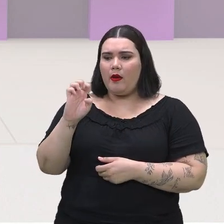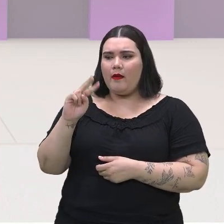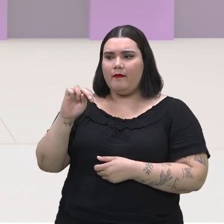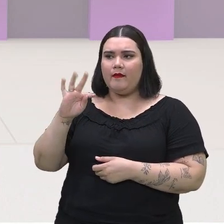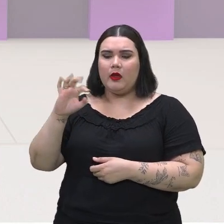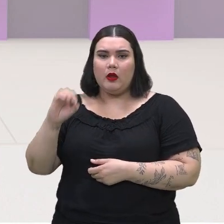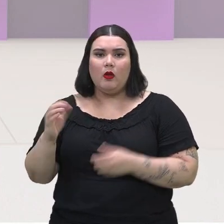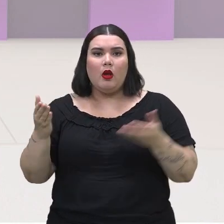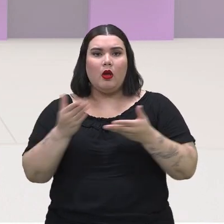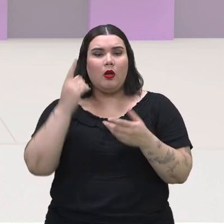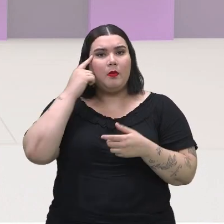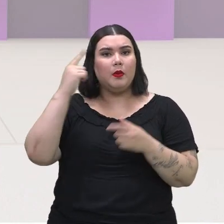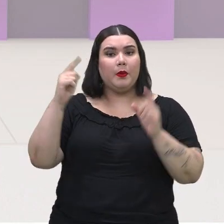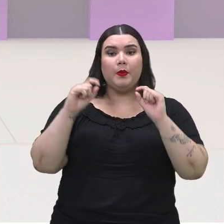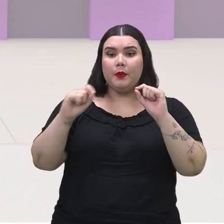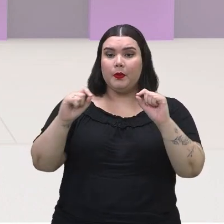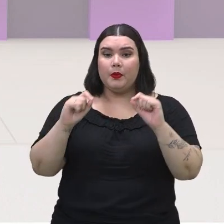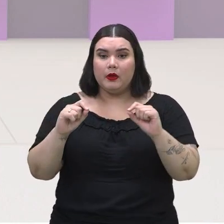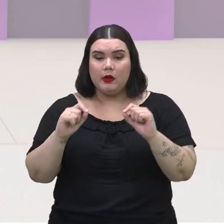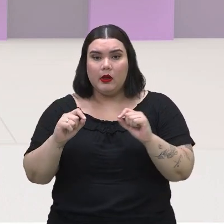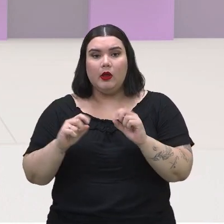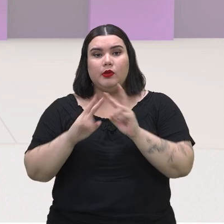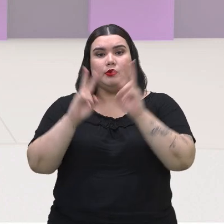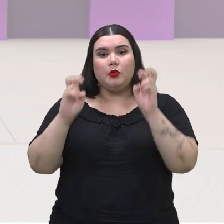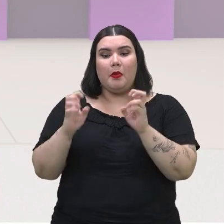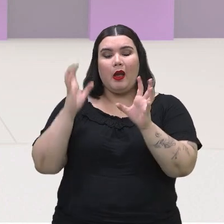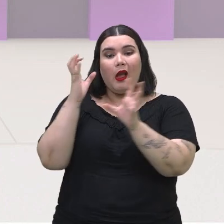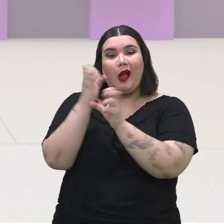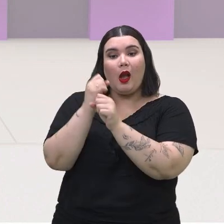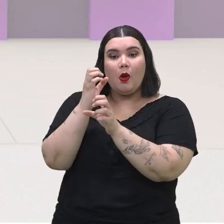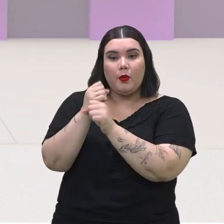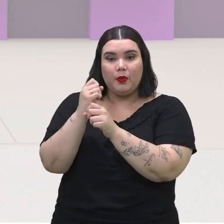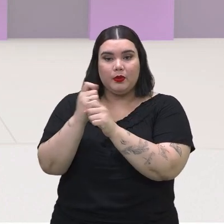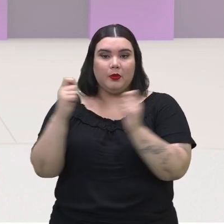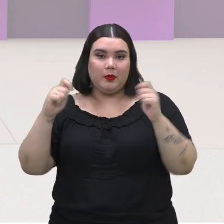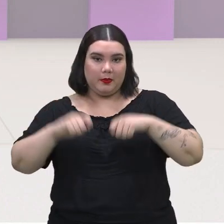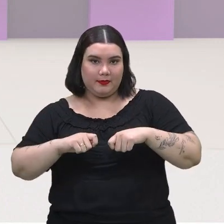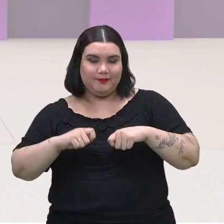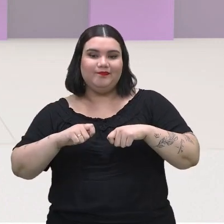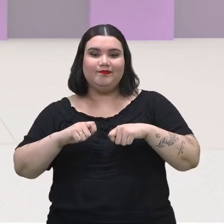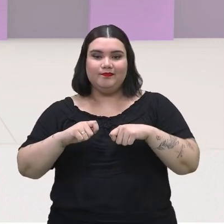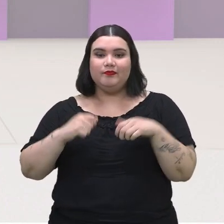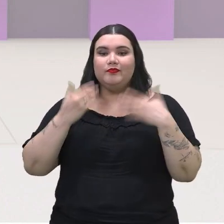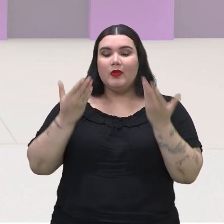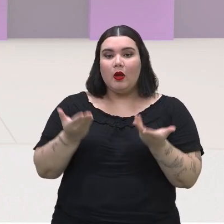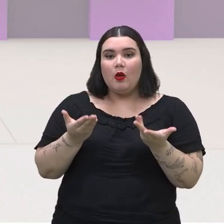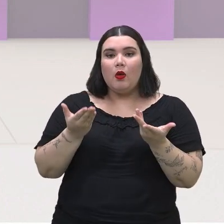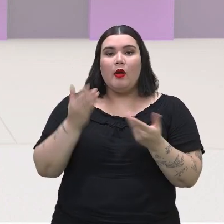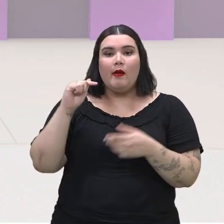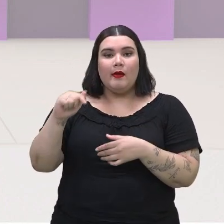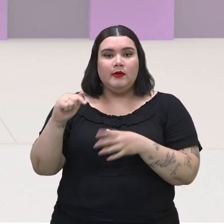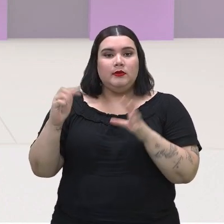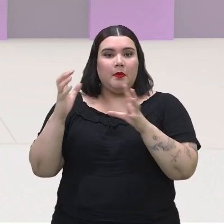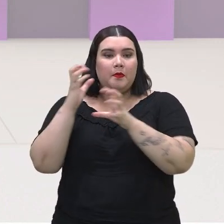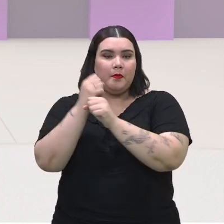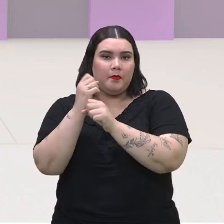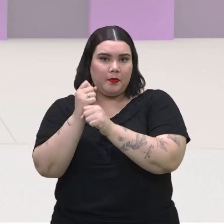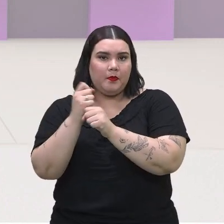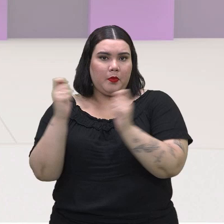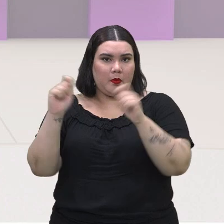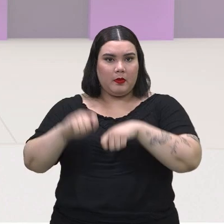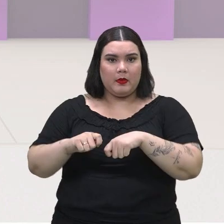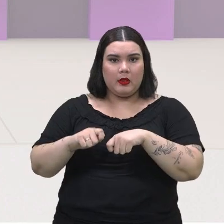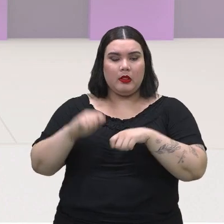gente tem que pensar justamente no cálculo da probabilidade, certo? E a probabilidade ela vai